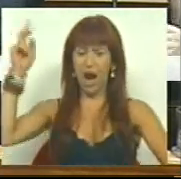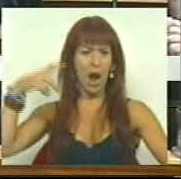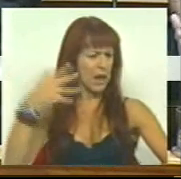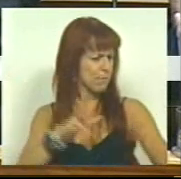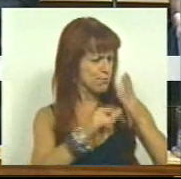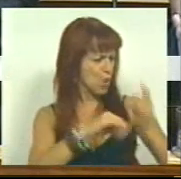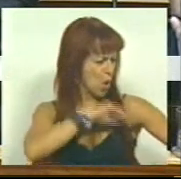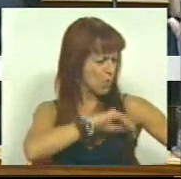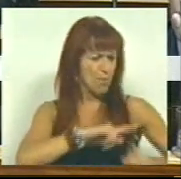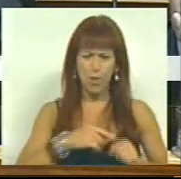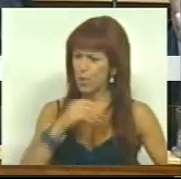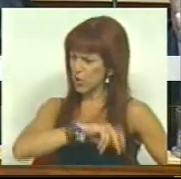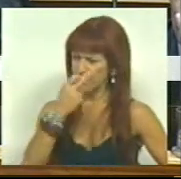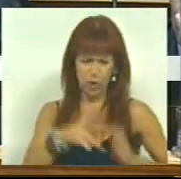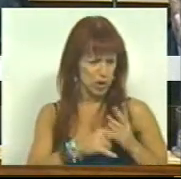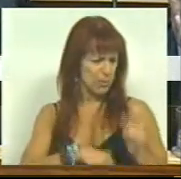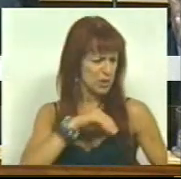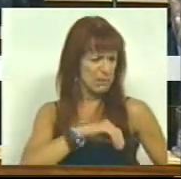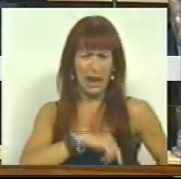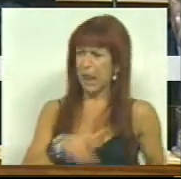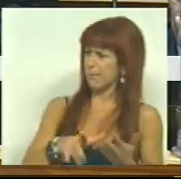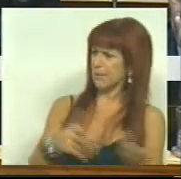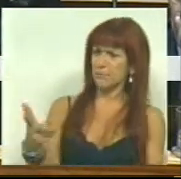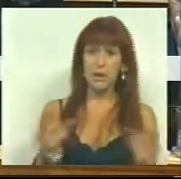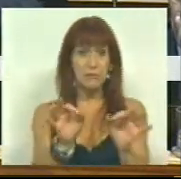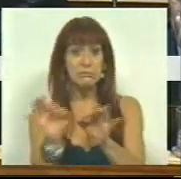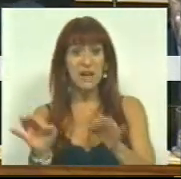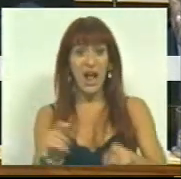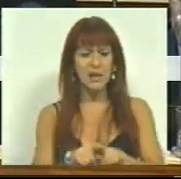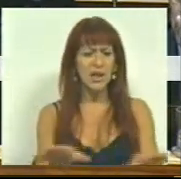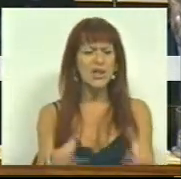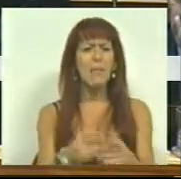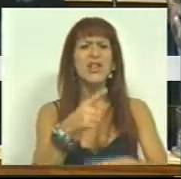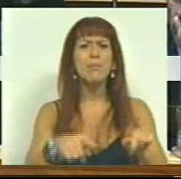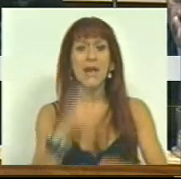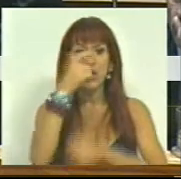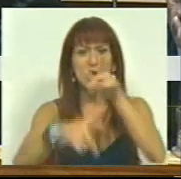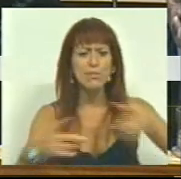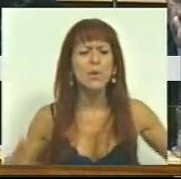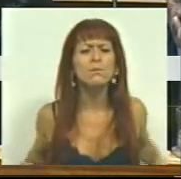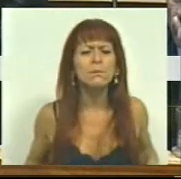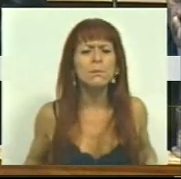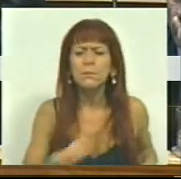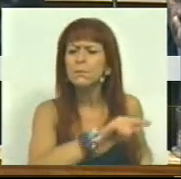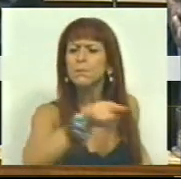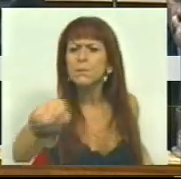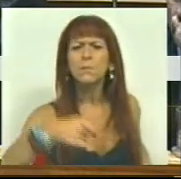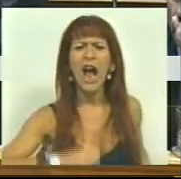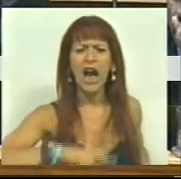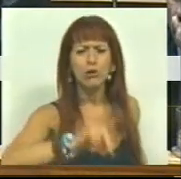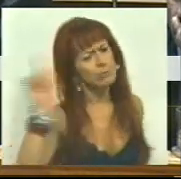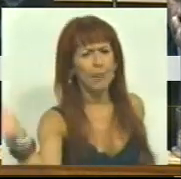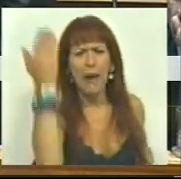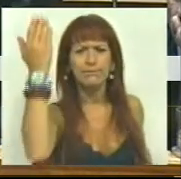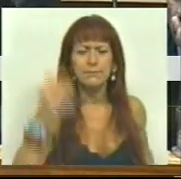salários, as reformas, os pequenos rendimentos que trata as camadas intermédias da população como se fossem ricos.